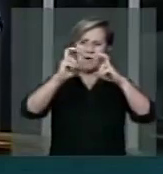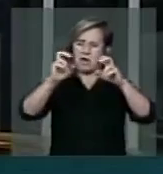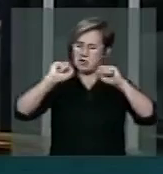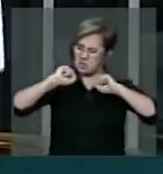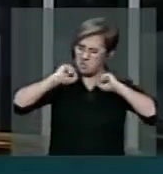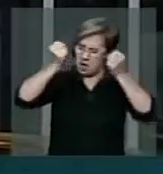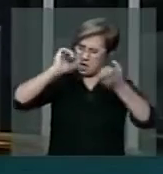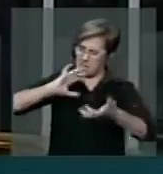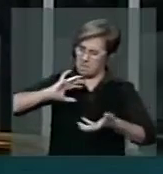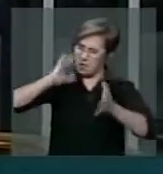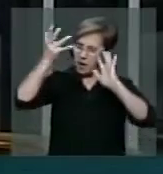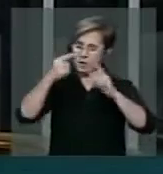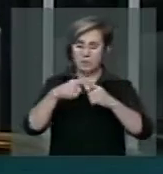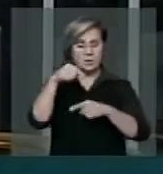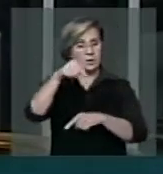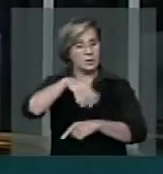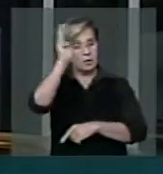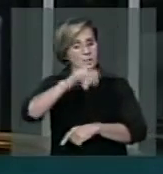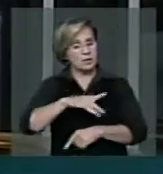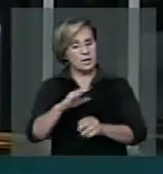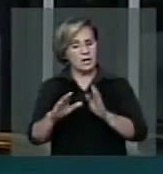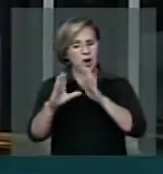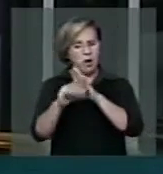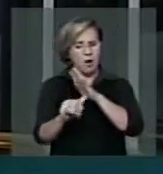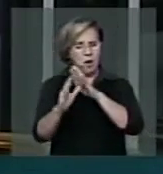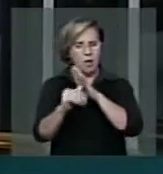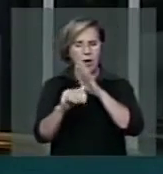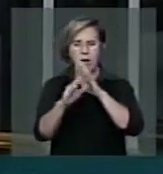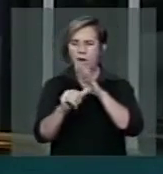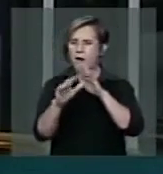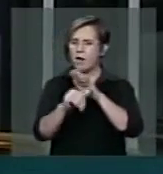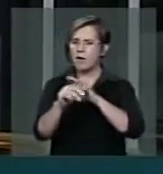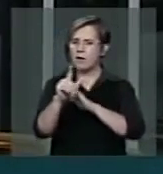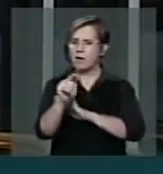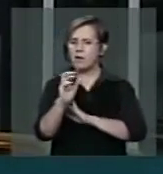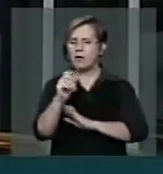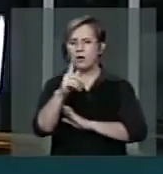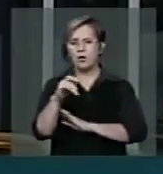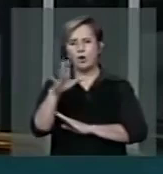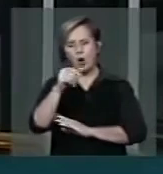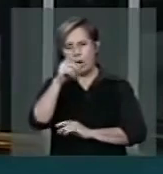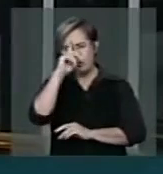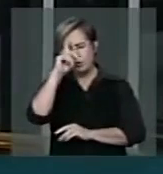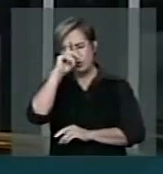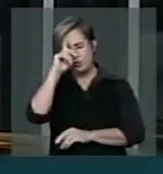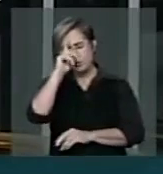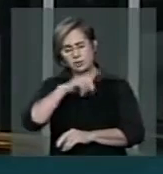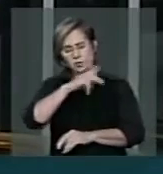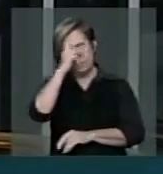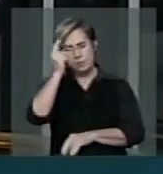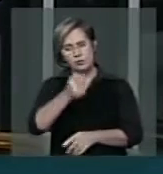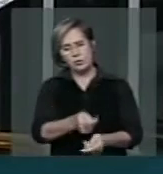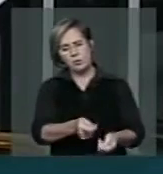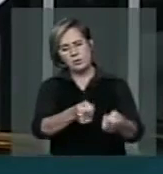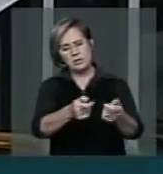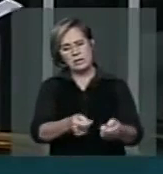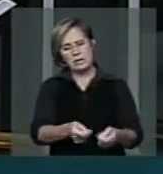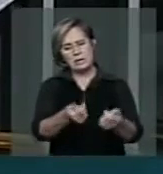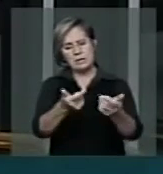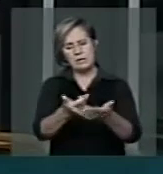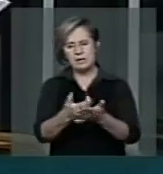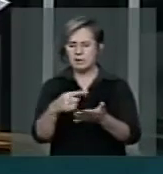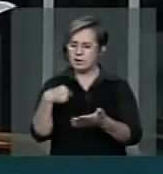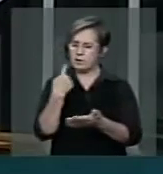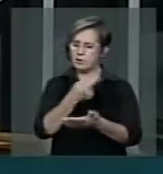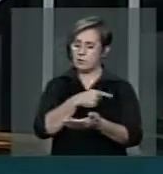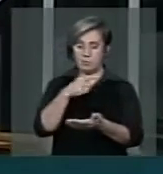porque o que se vê no Brasil são golpes, mais golpes, gente sendo enganada, torta e direito. Nós, quando estivemos,